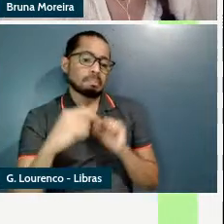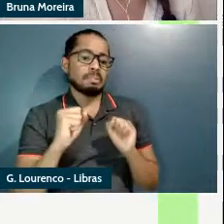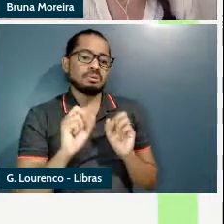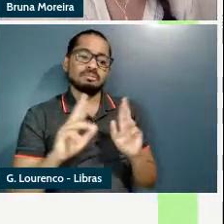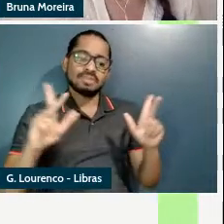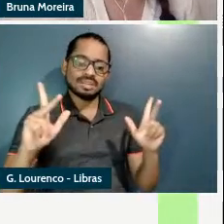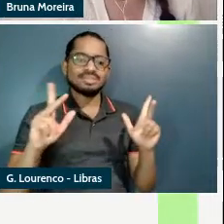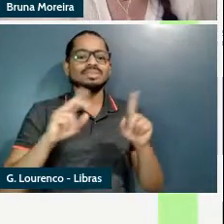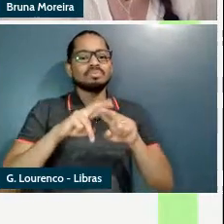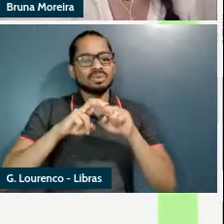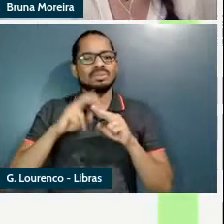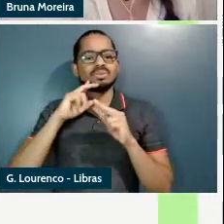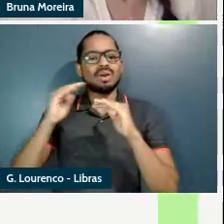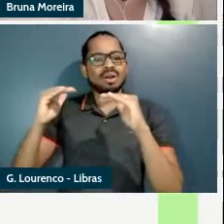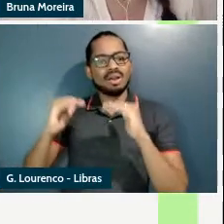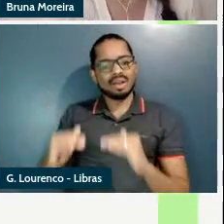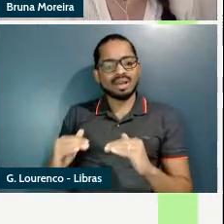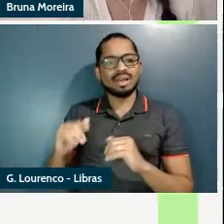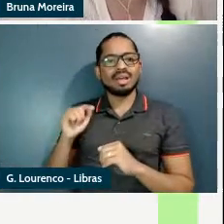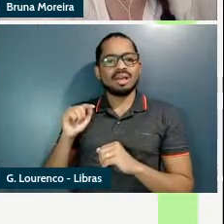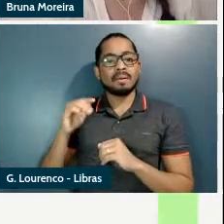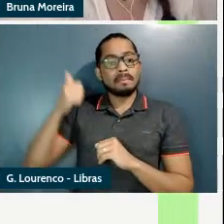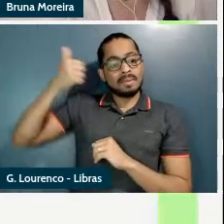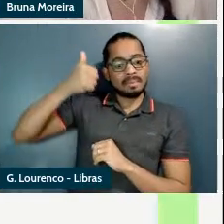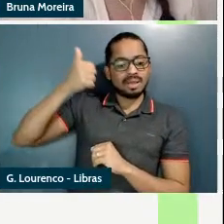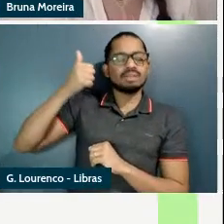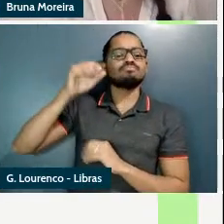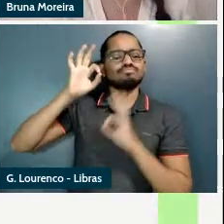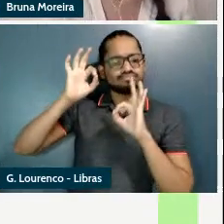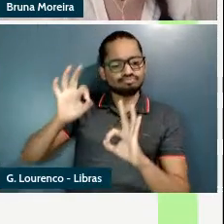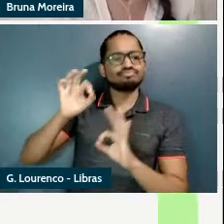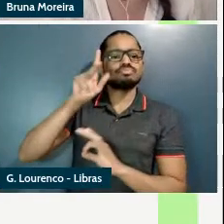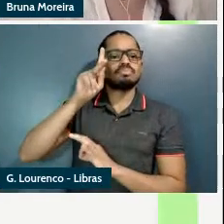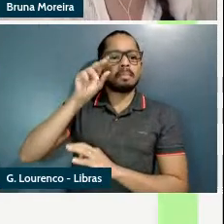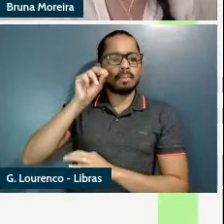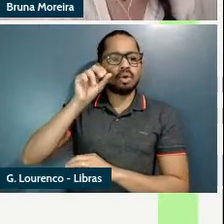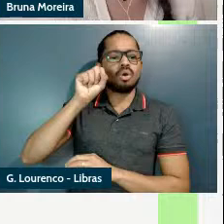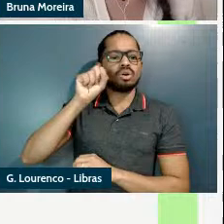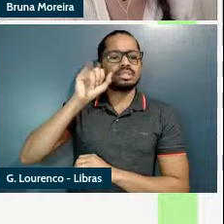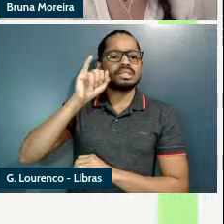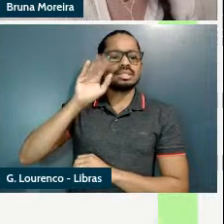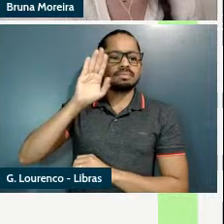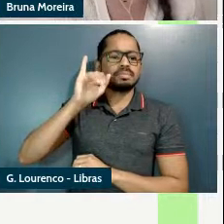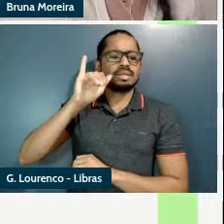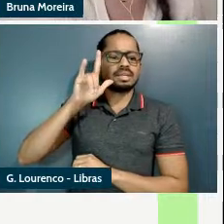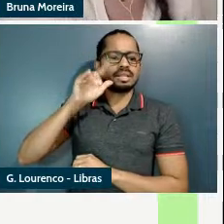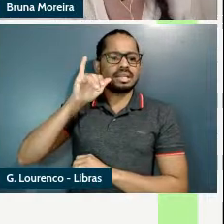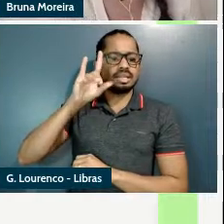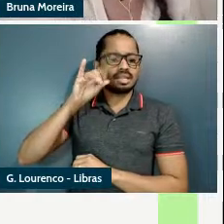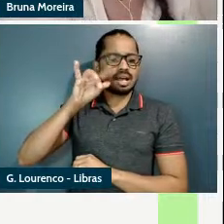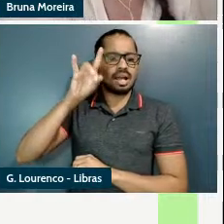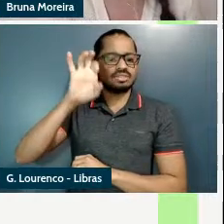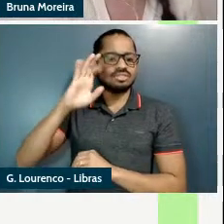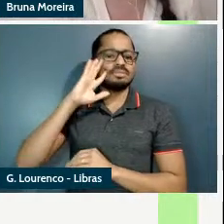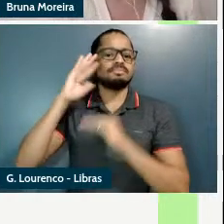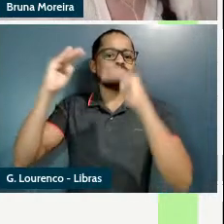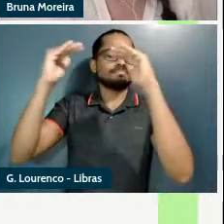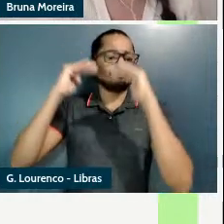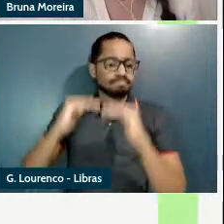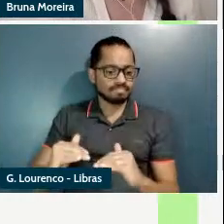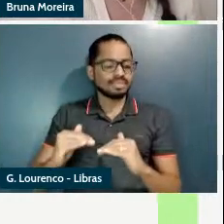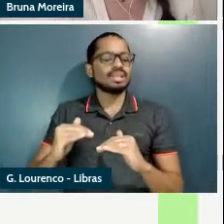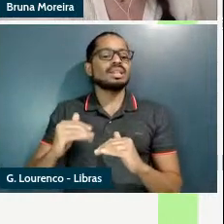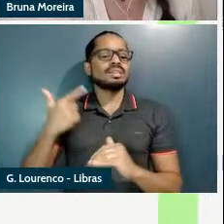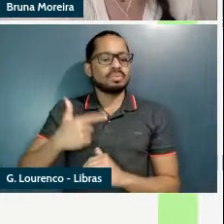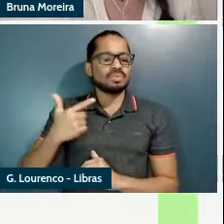possibilidade nesse caso passível de ser condenado um crime passível de ser condenado ou uma decisão passível de ser condenada e aqui eu tenho